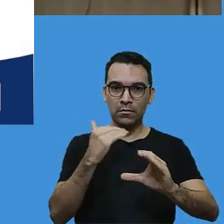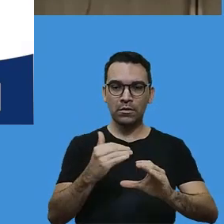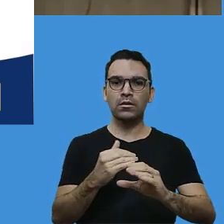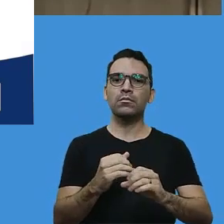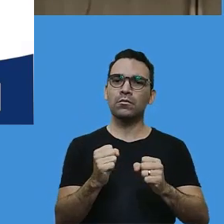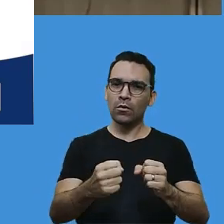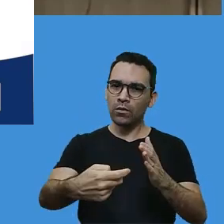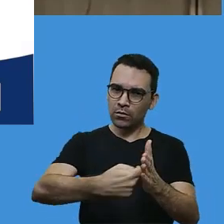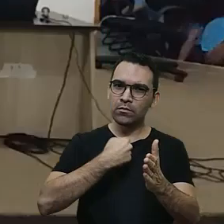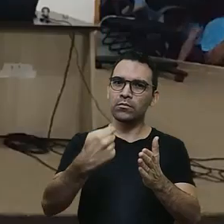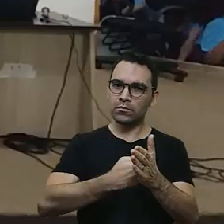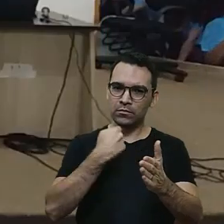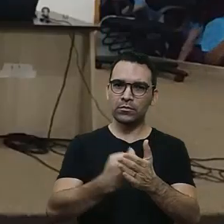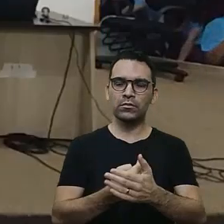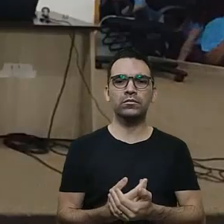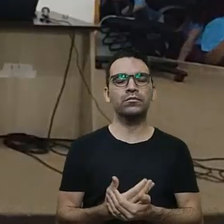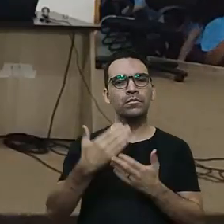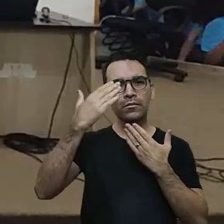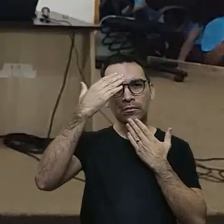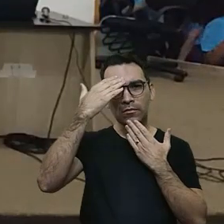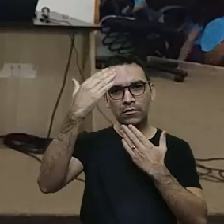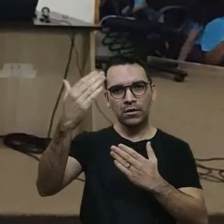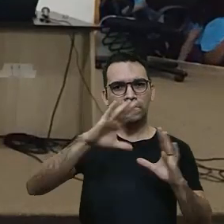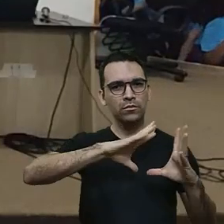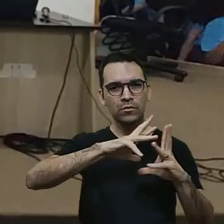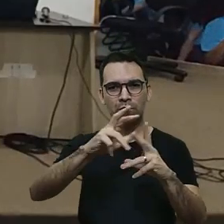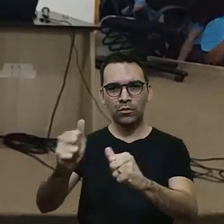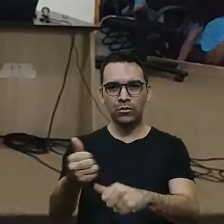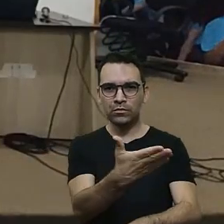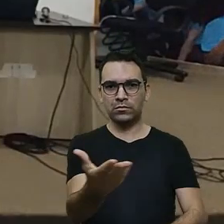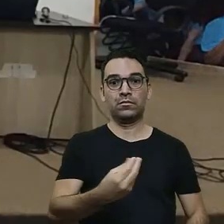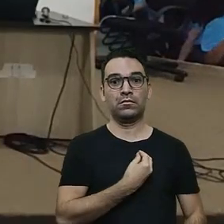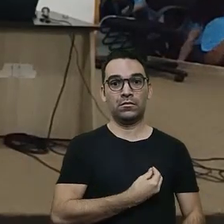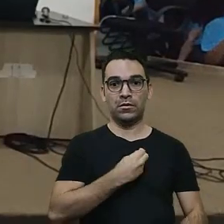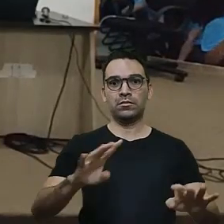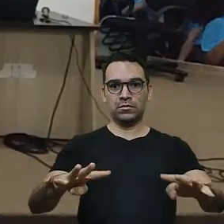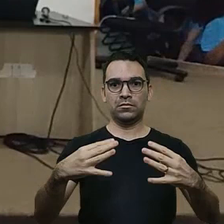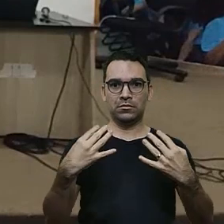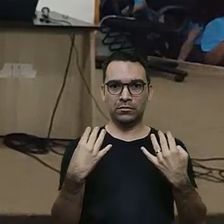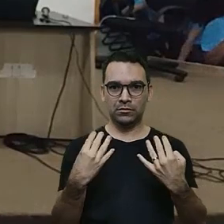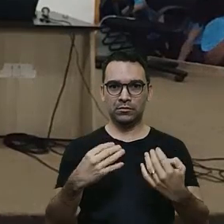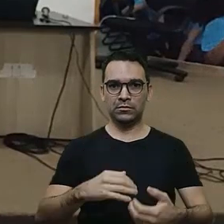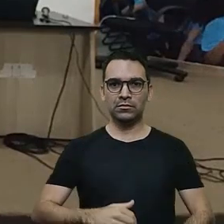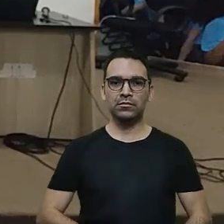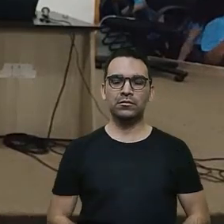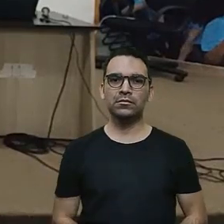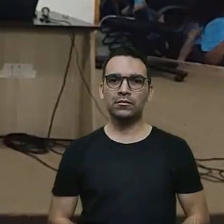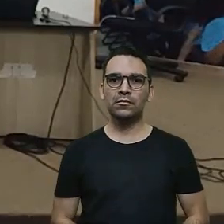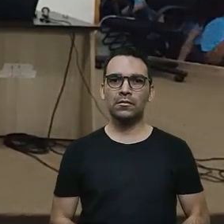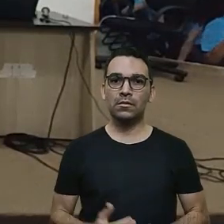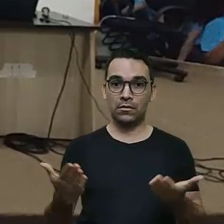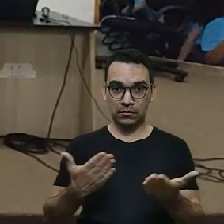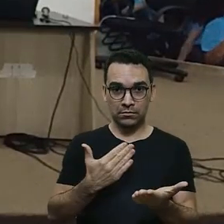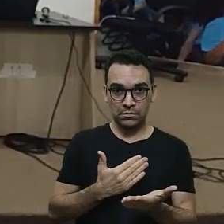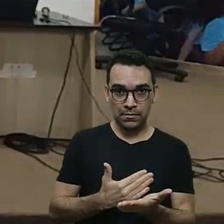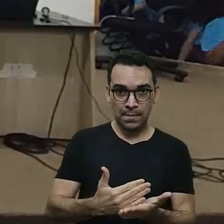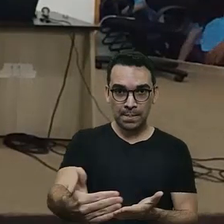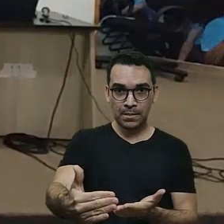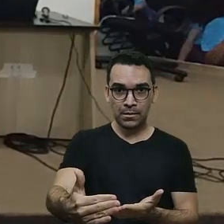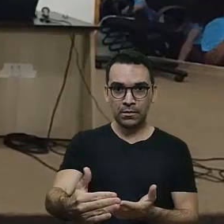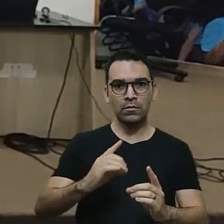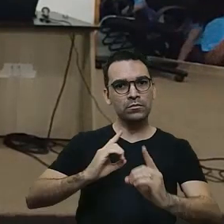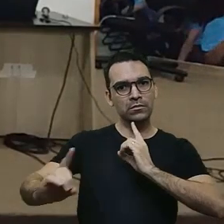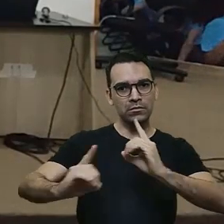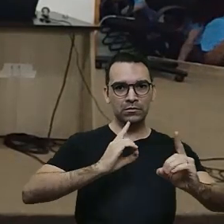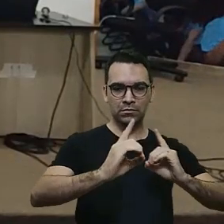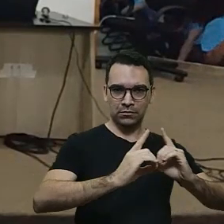do tema. Agradeço a participação de todos também que estão nos assistindo. E para iniciarmos essa conversa,